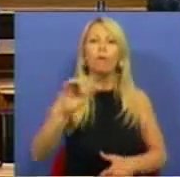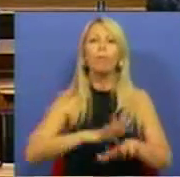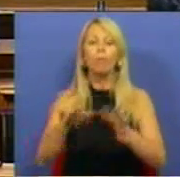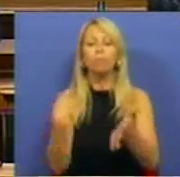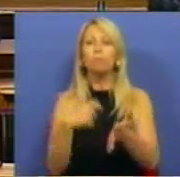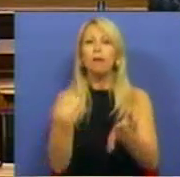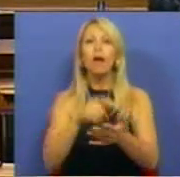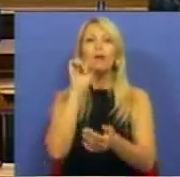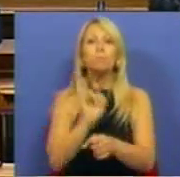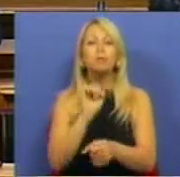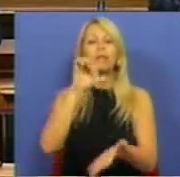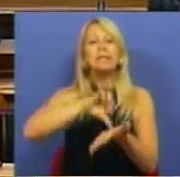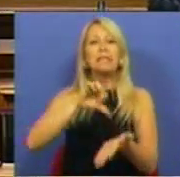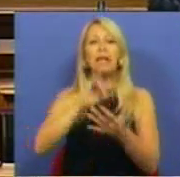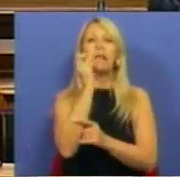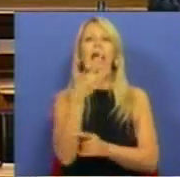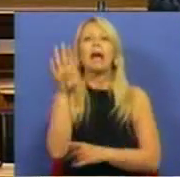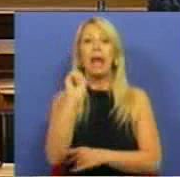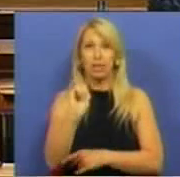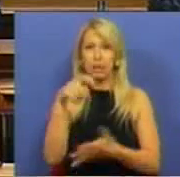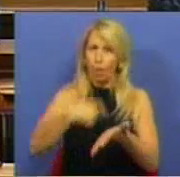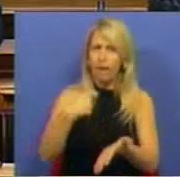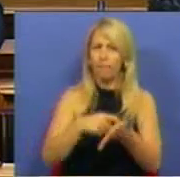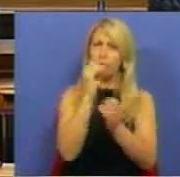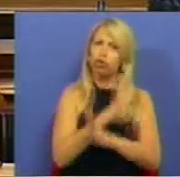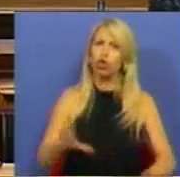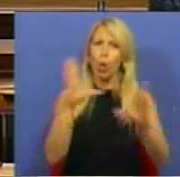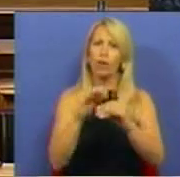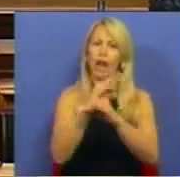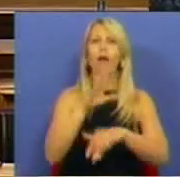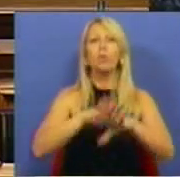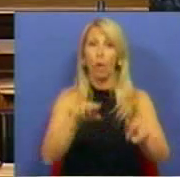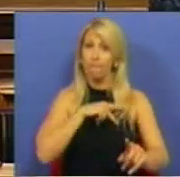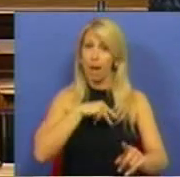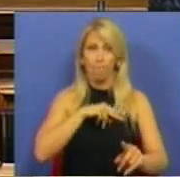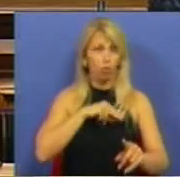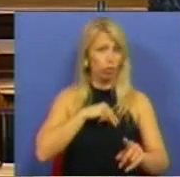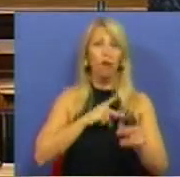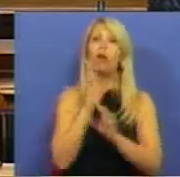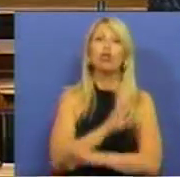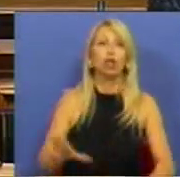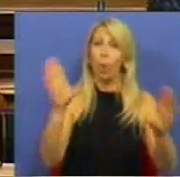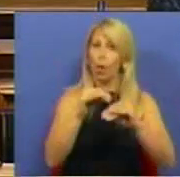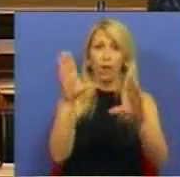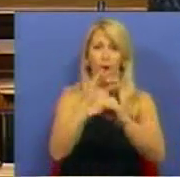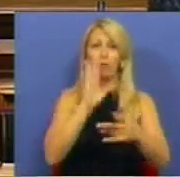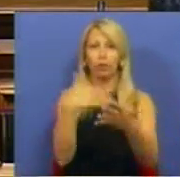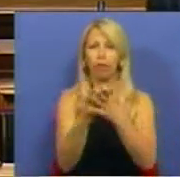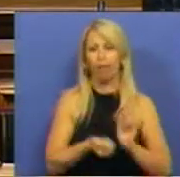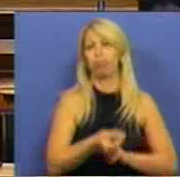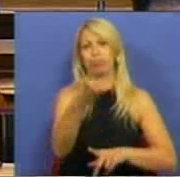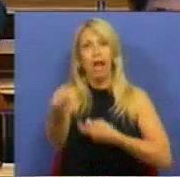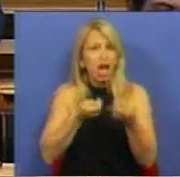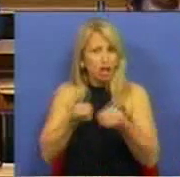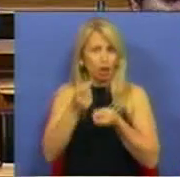tributação em sede de IRS extraordinária para os prémios extraordinários que têm sido atribuídos a um conjunto de gestores de empresas,